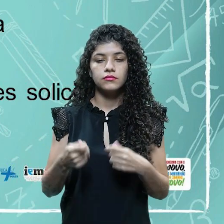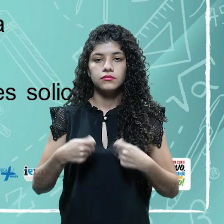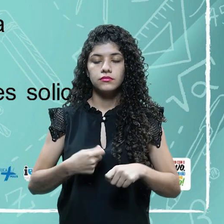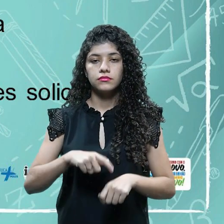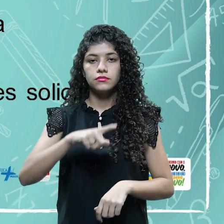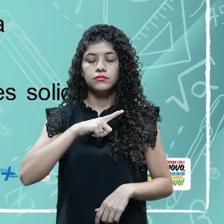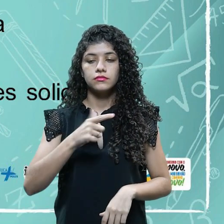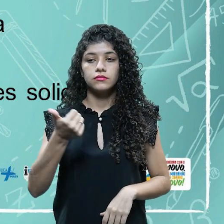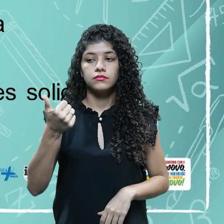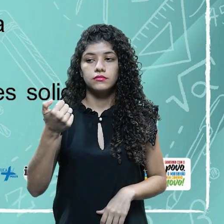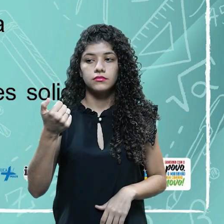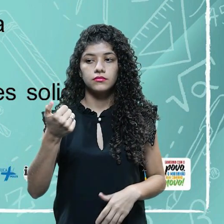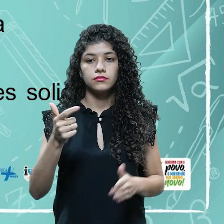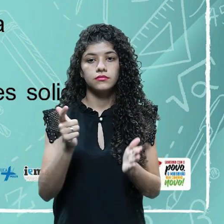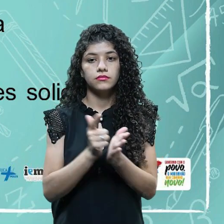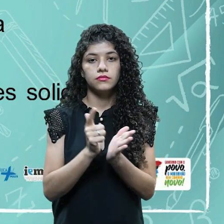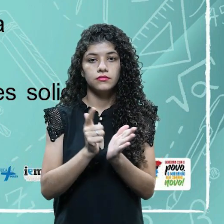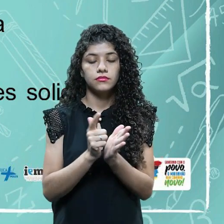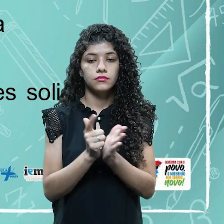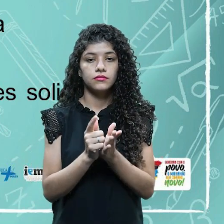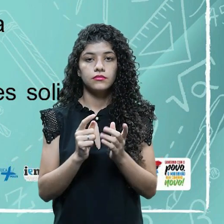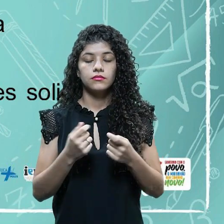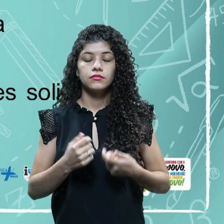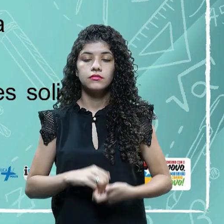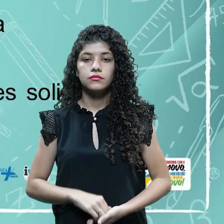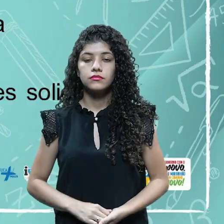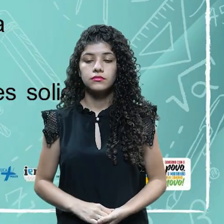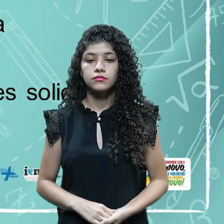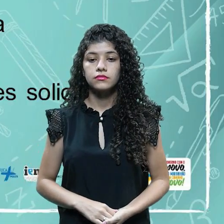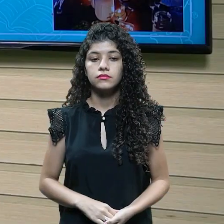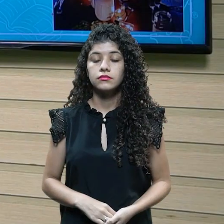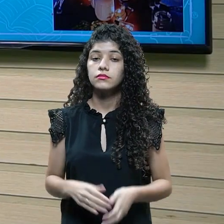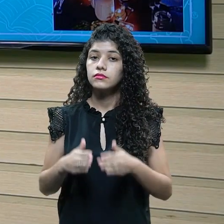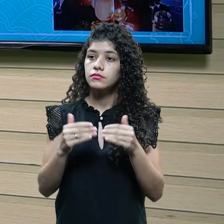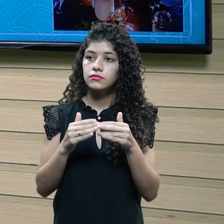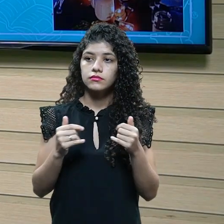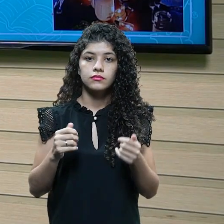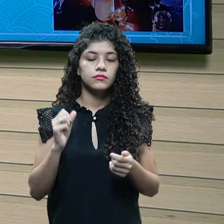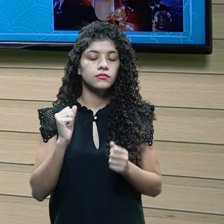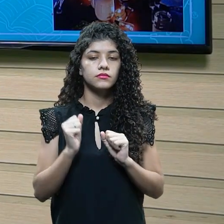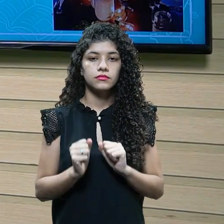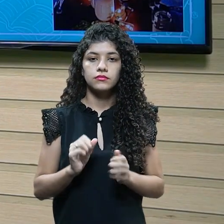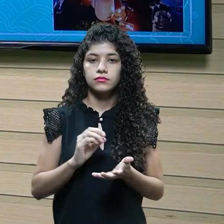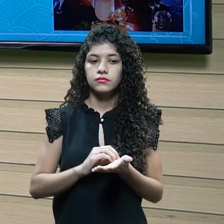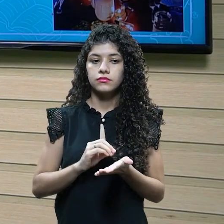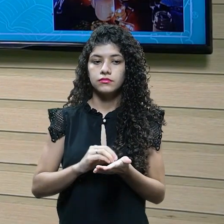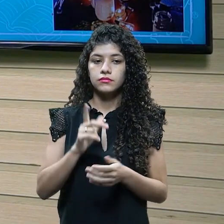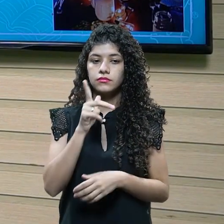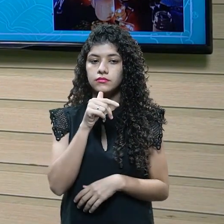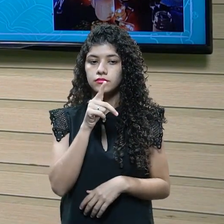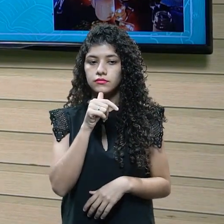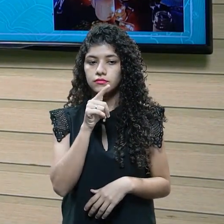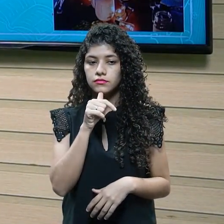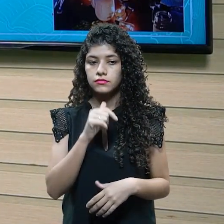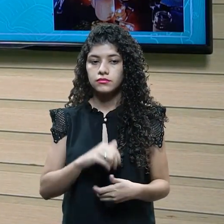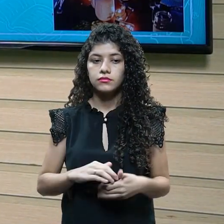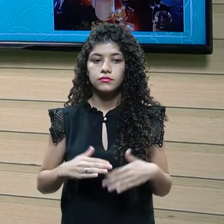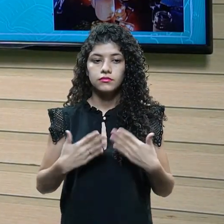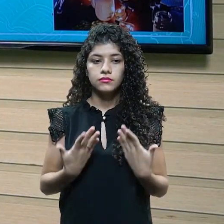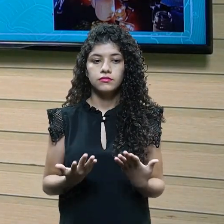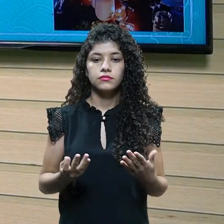autoridades solicitem. Né, não deixe faltar água nos copos. Então, vamos falar aqui um pouco das